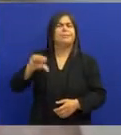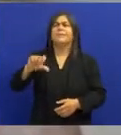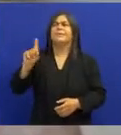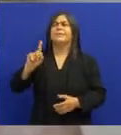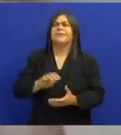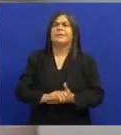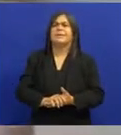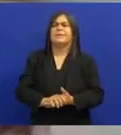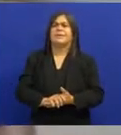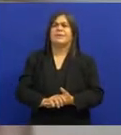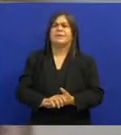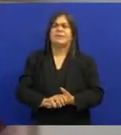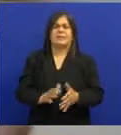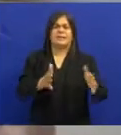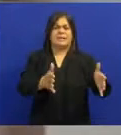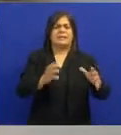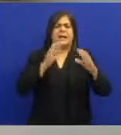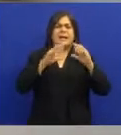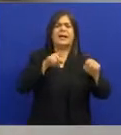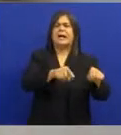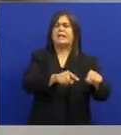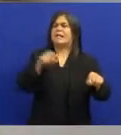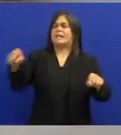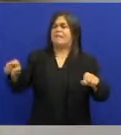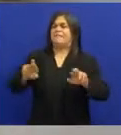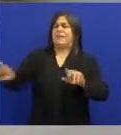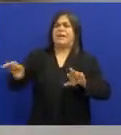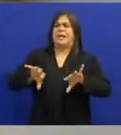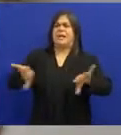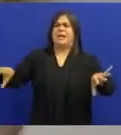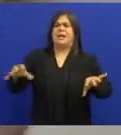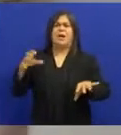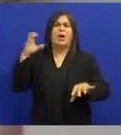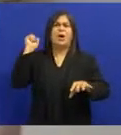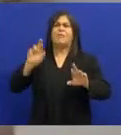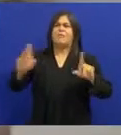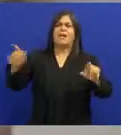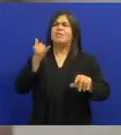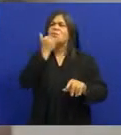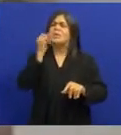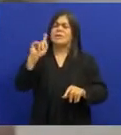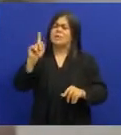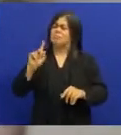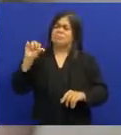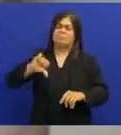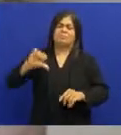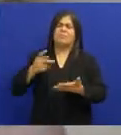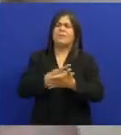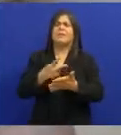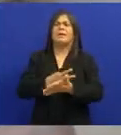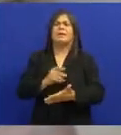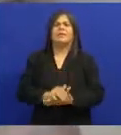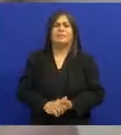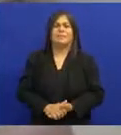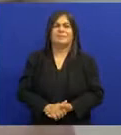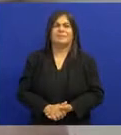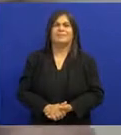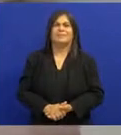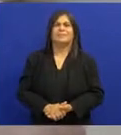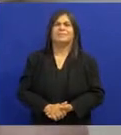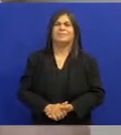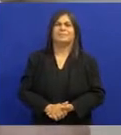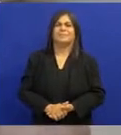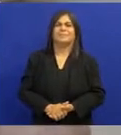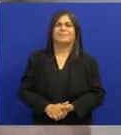não vai dar certo não Porque vai atravessar Eles tocam num tempo E a gente ouve em outro tempo E não vai dar certo Aí,